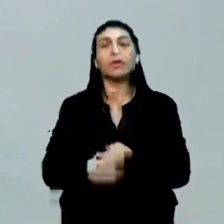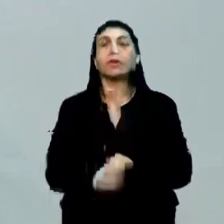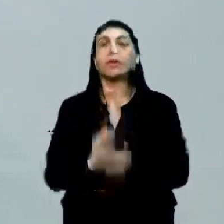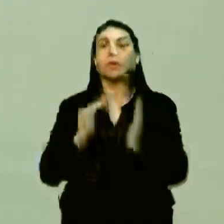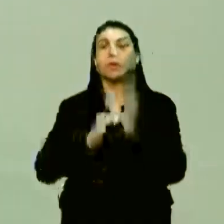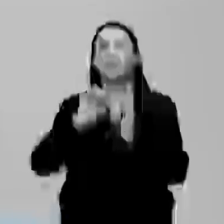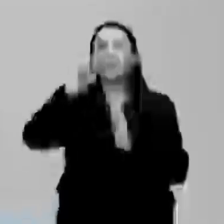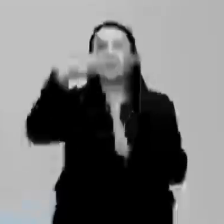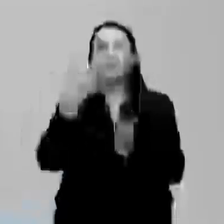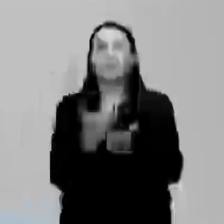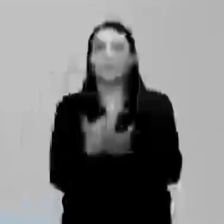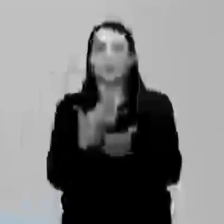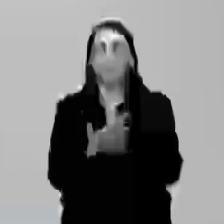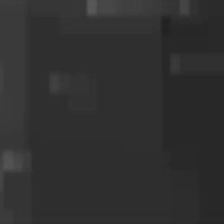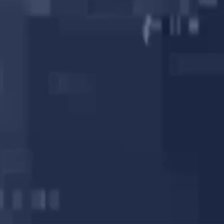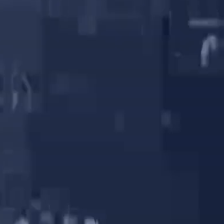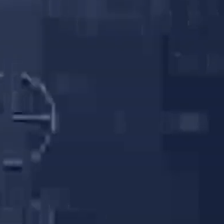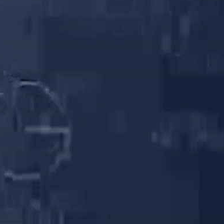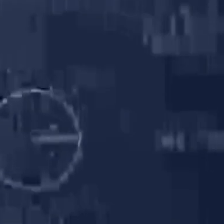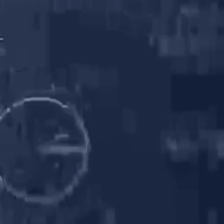Até as próximas aulas.